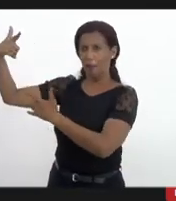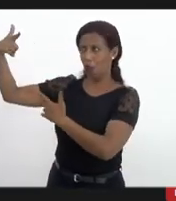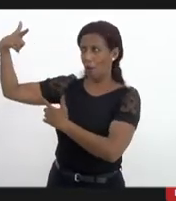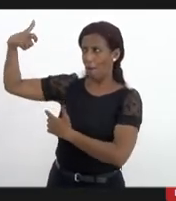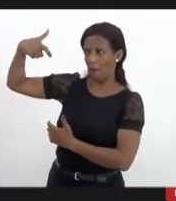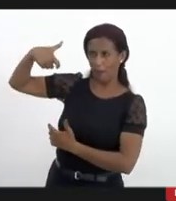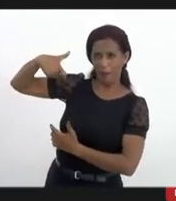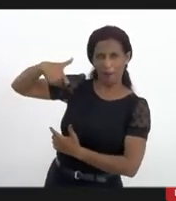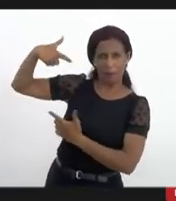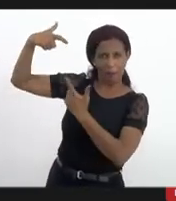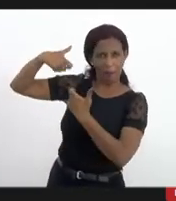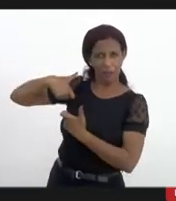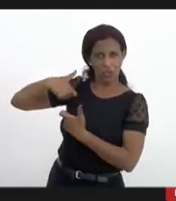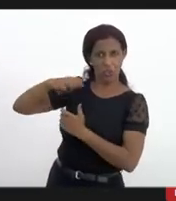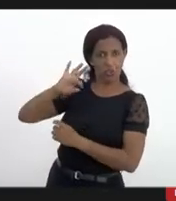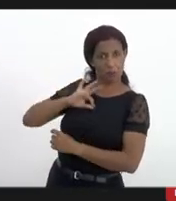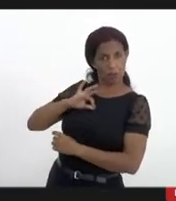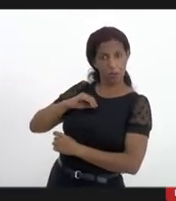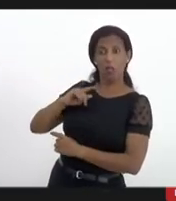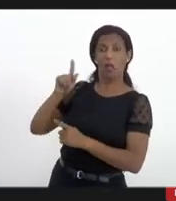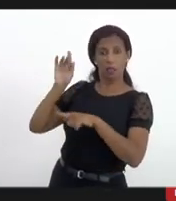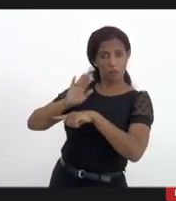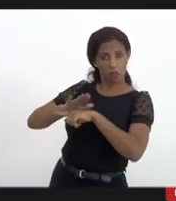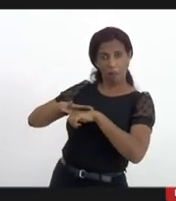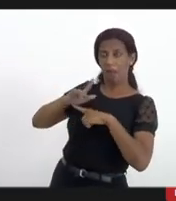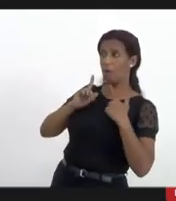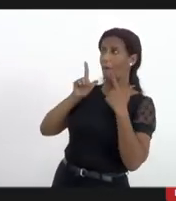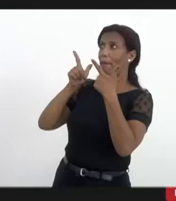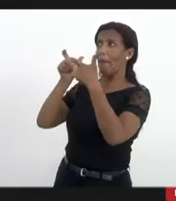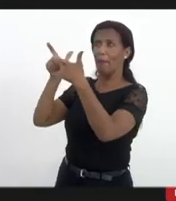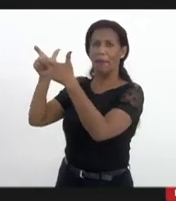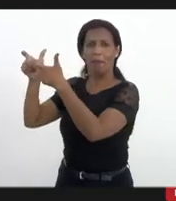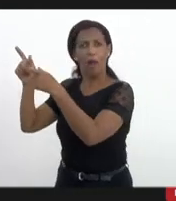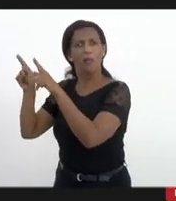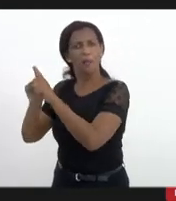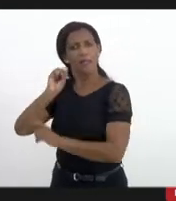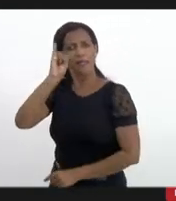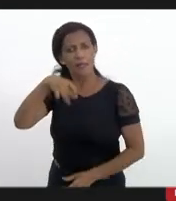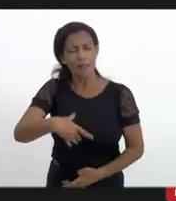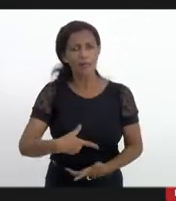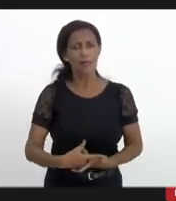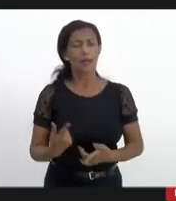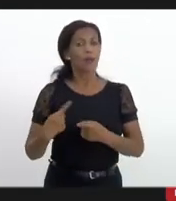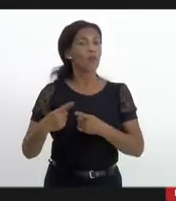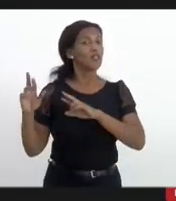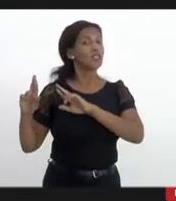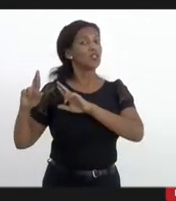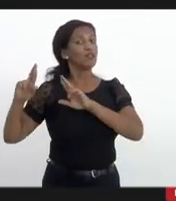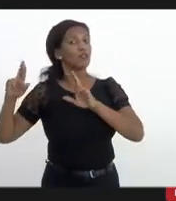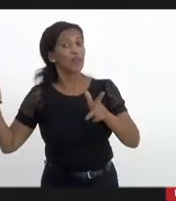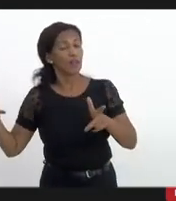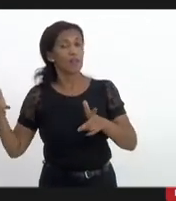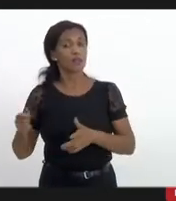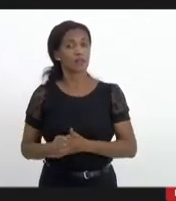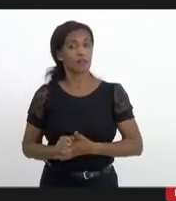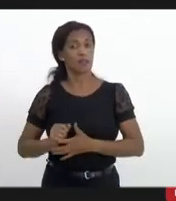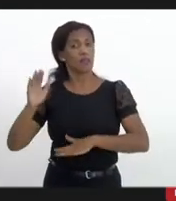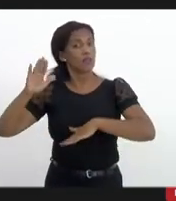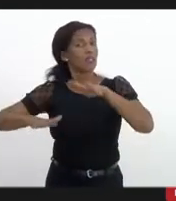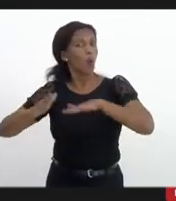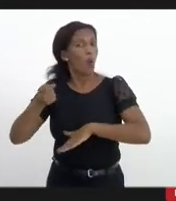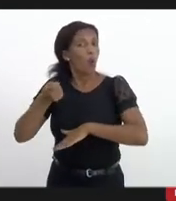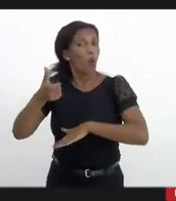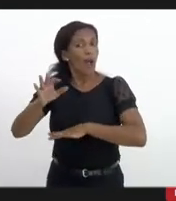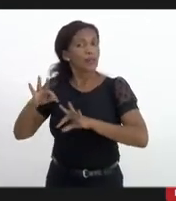caro do Rio de Janeiro nós iremos revidar a tiros sim o que faz a diferença é que muitas das vezes ou na